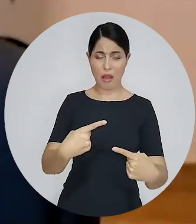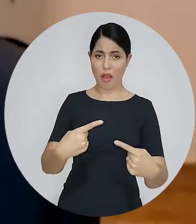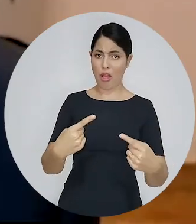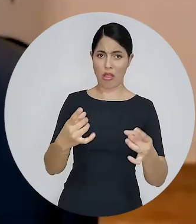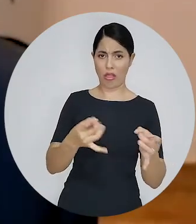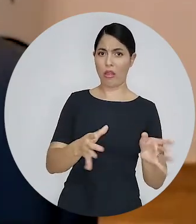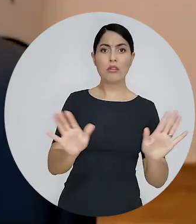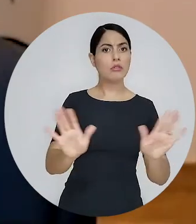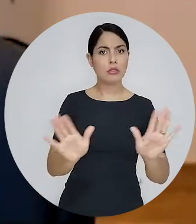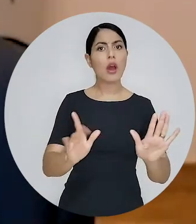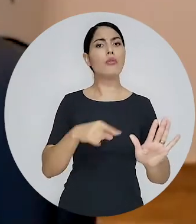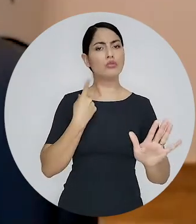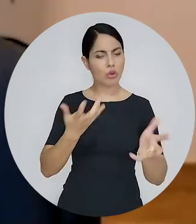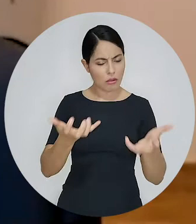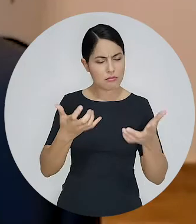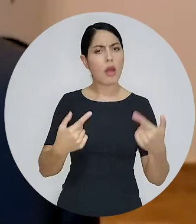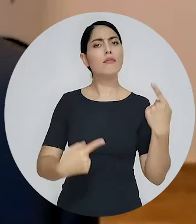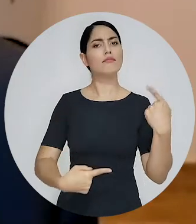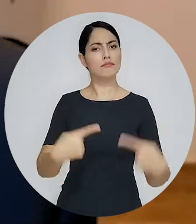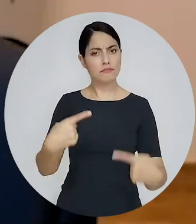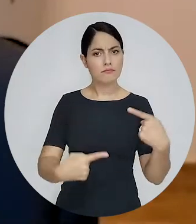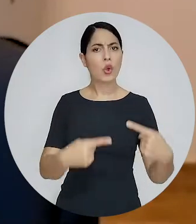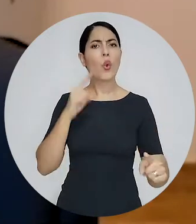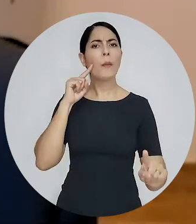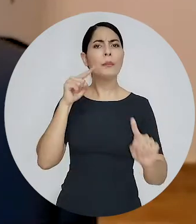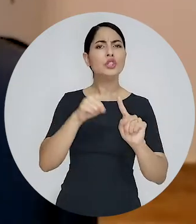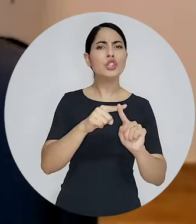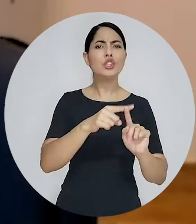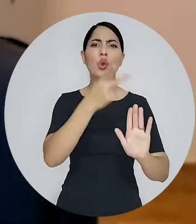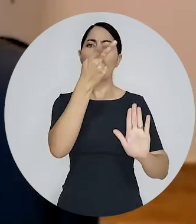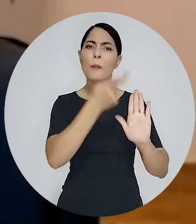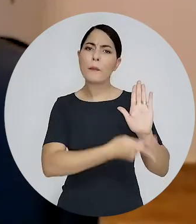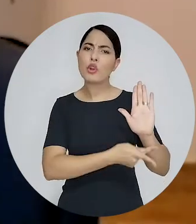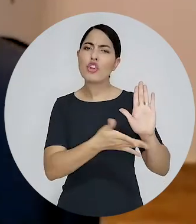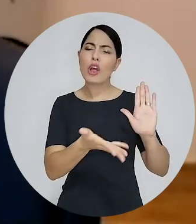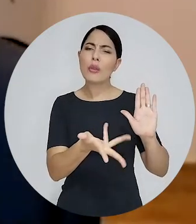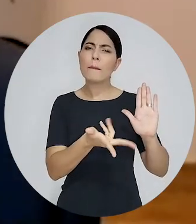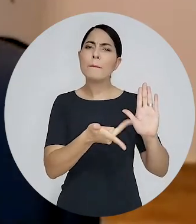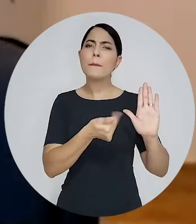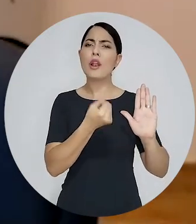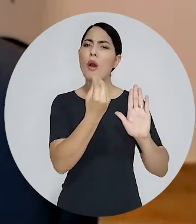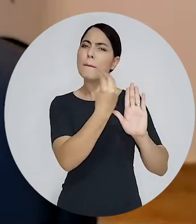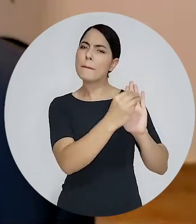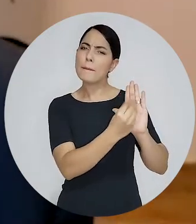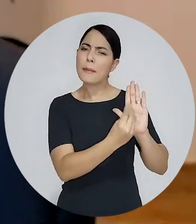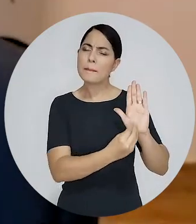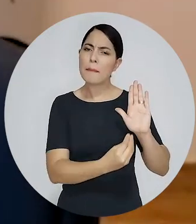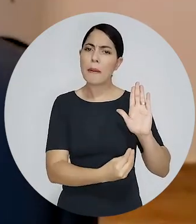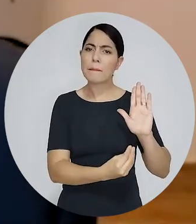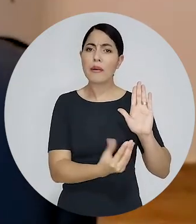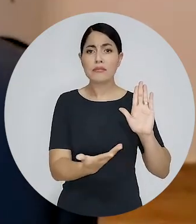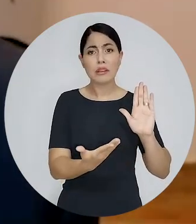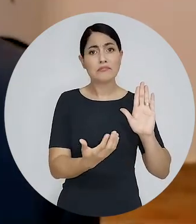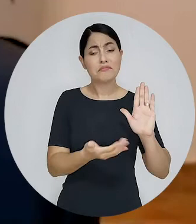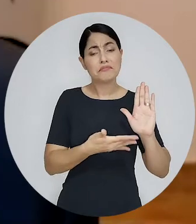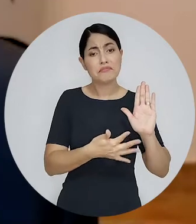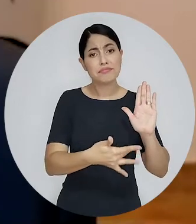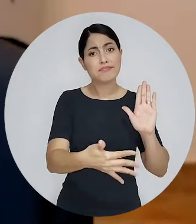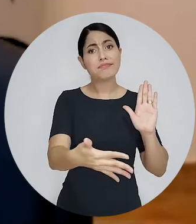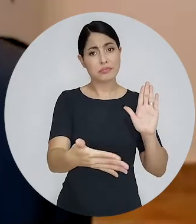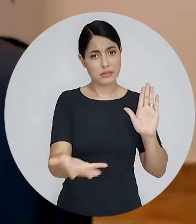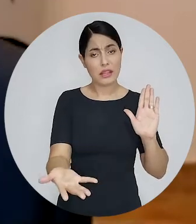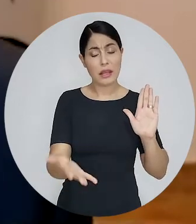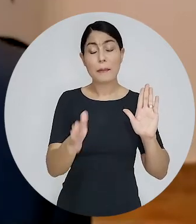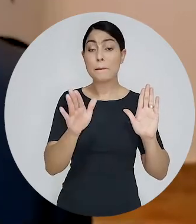dialogar e a debater aquilo que está posto para aprimorar o projeto caso ele